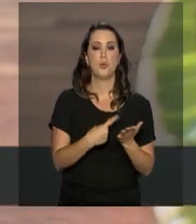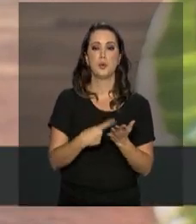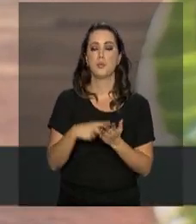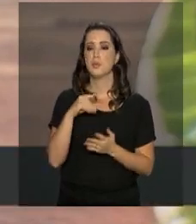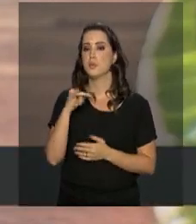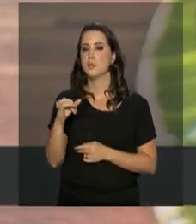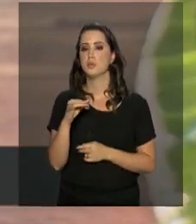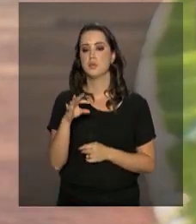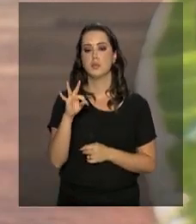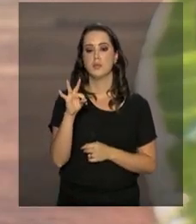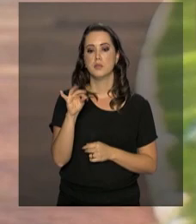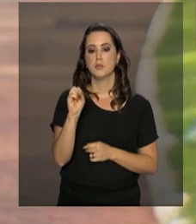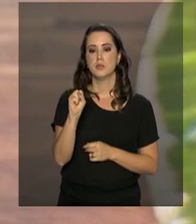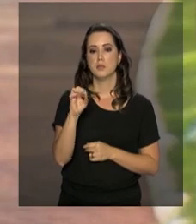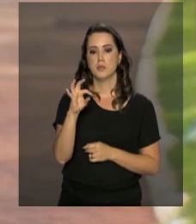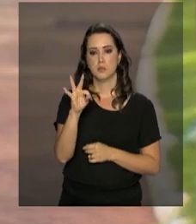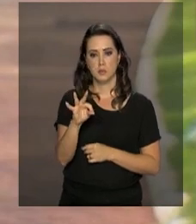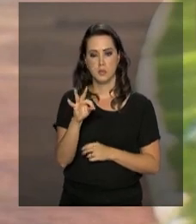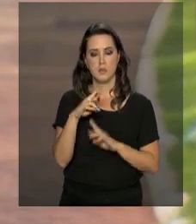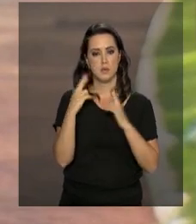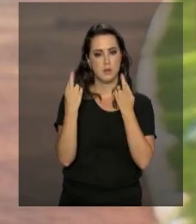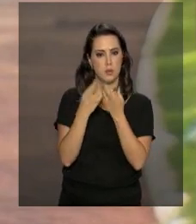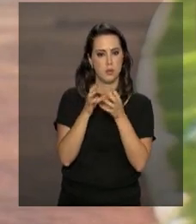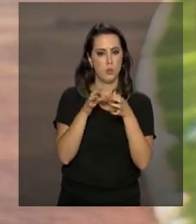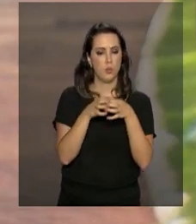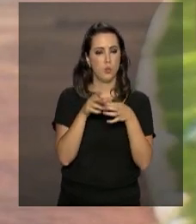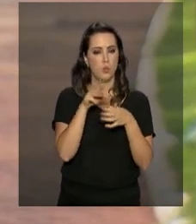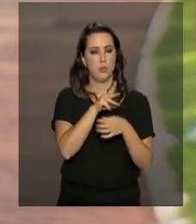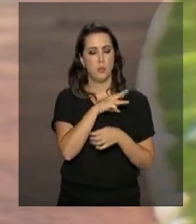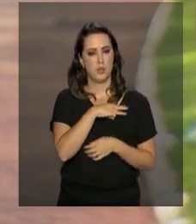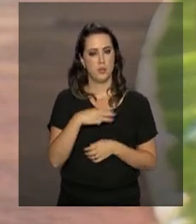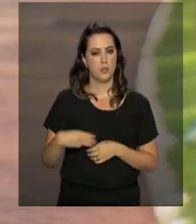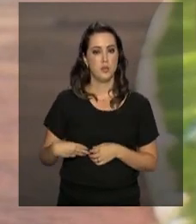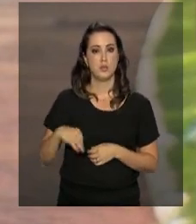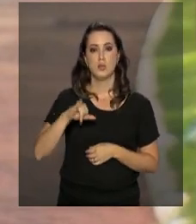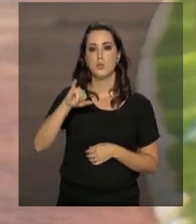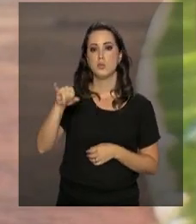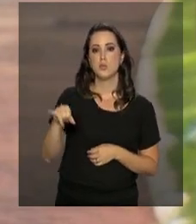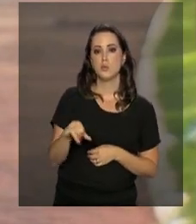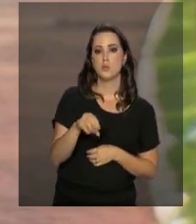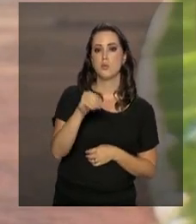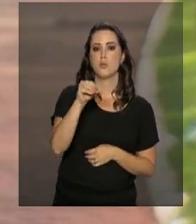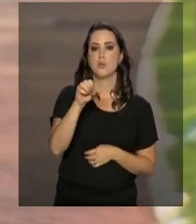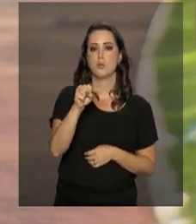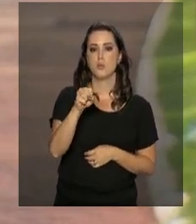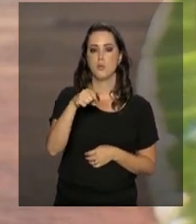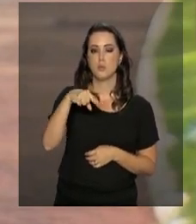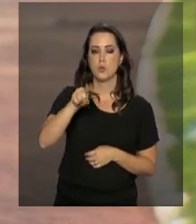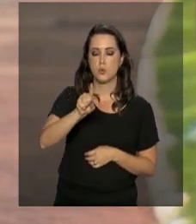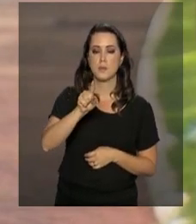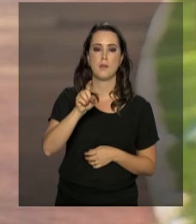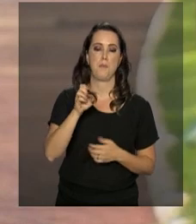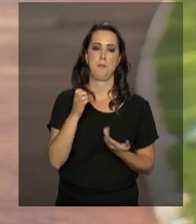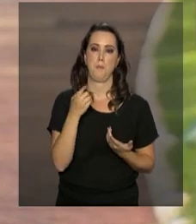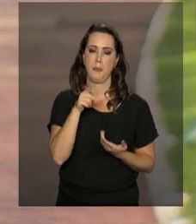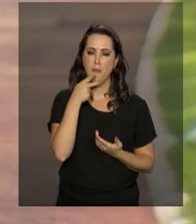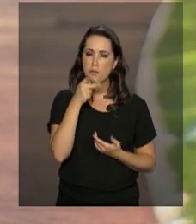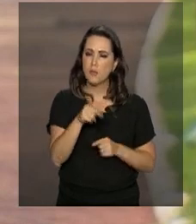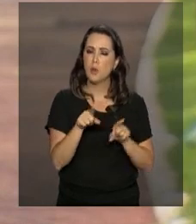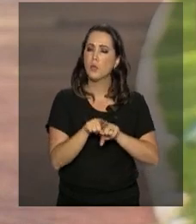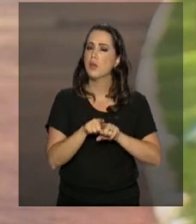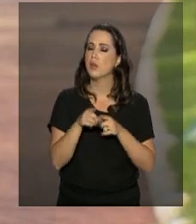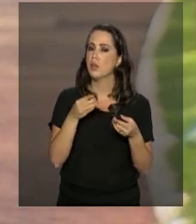Superior Tribunal Militar, onde se reuniu com o ministro José Coelho Ferreira. O presidente eleito disse que a equipe de transição